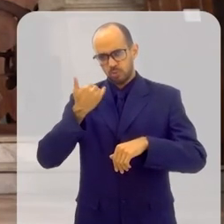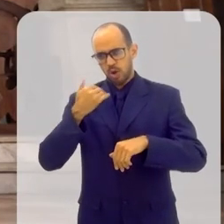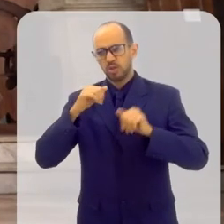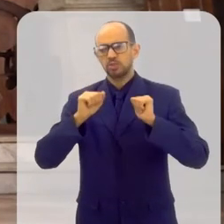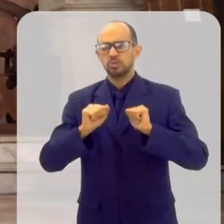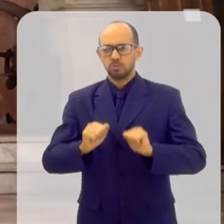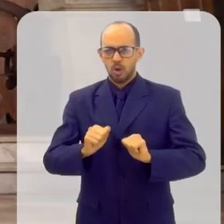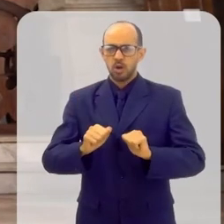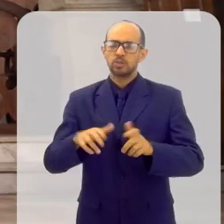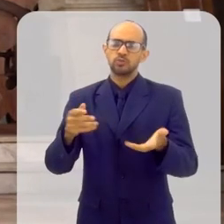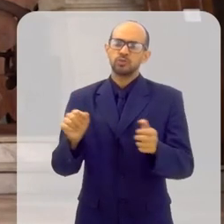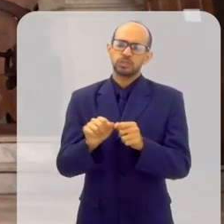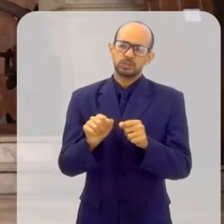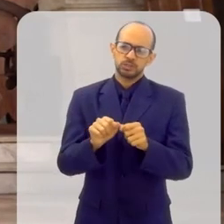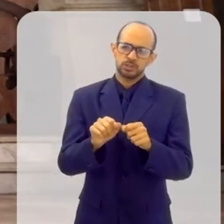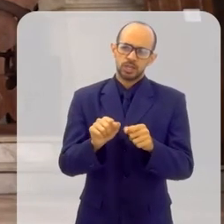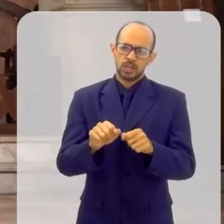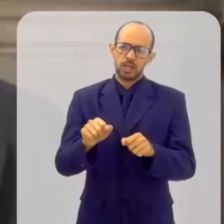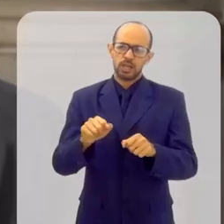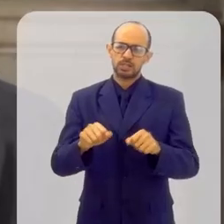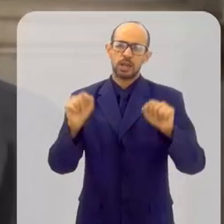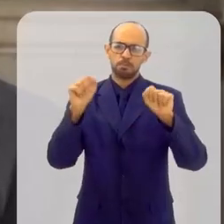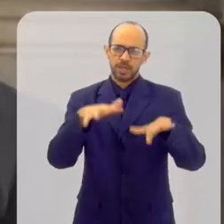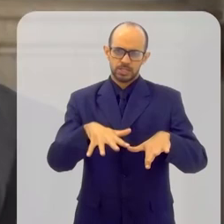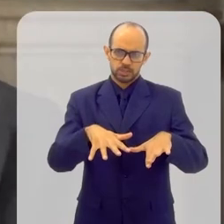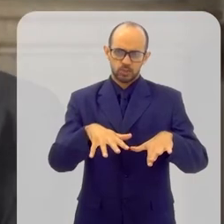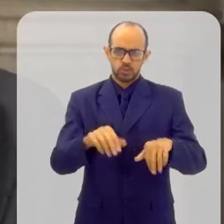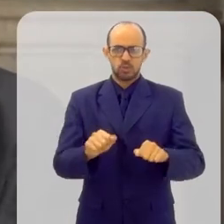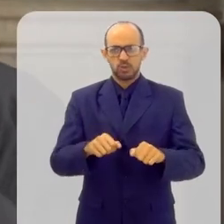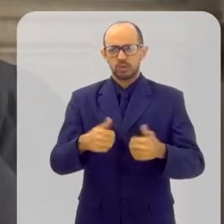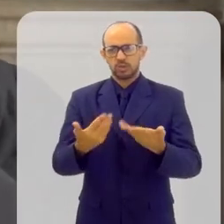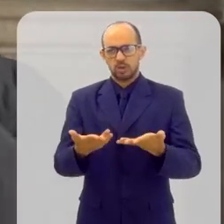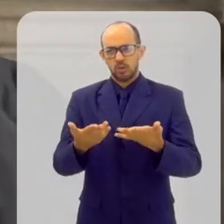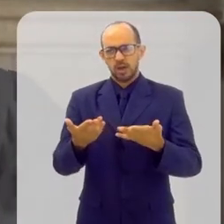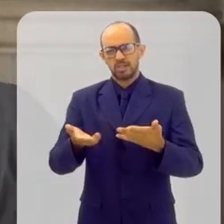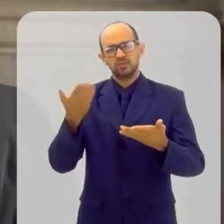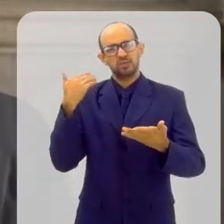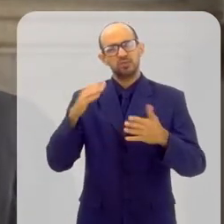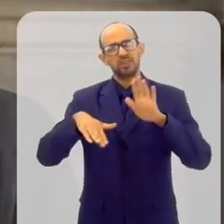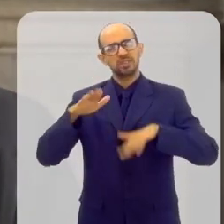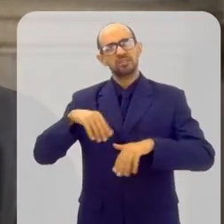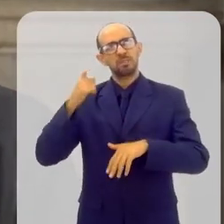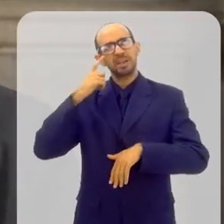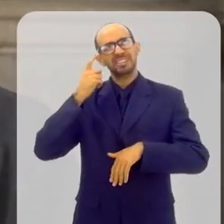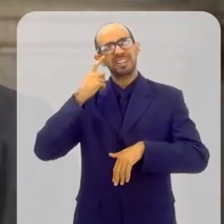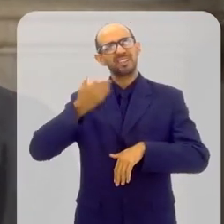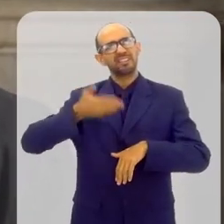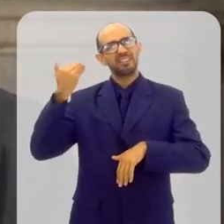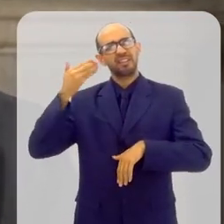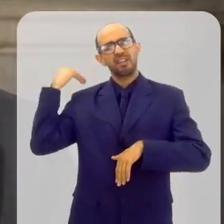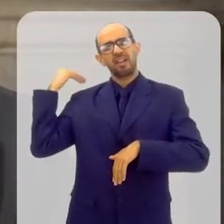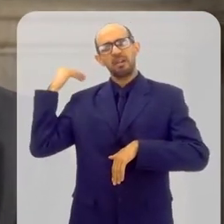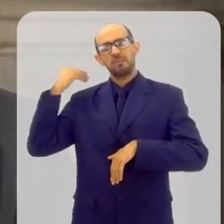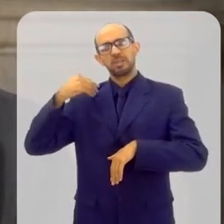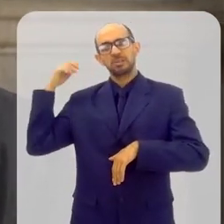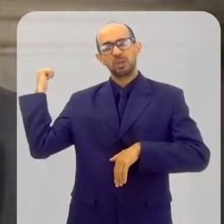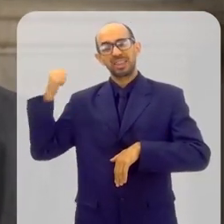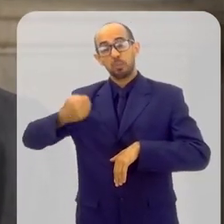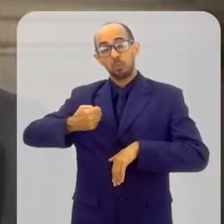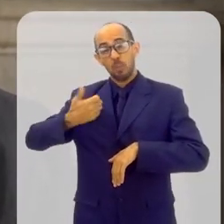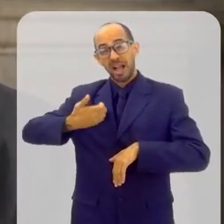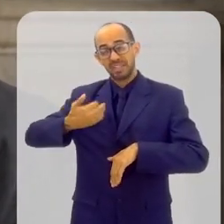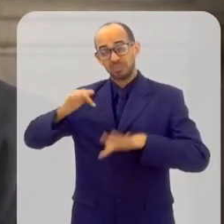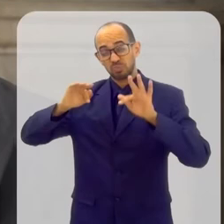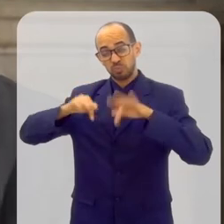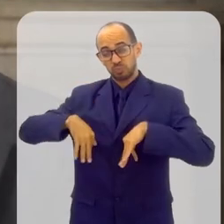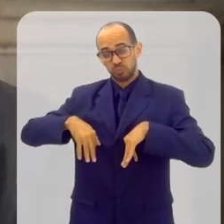possível receber este sacramento. Então, às vezes, as pessoas ainda ficam ligadas à forma anterior, achando que é só quando a